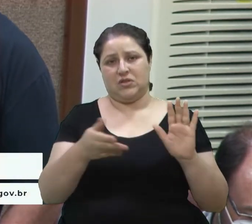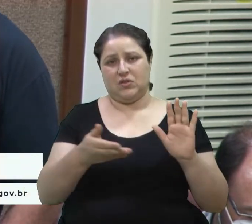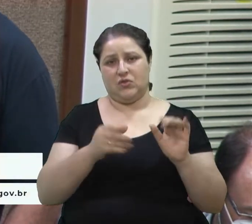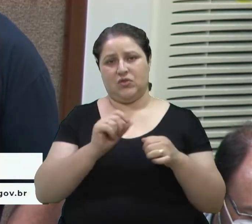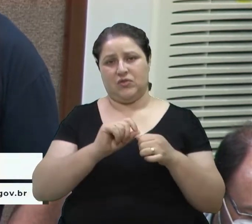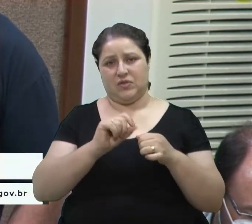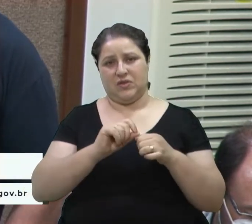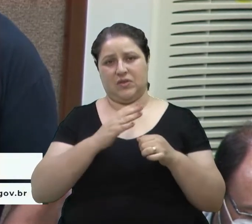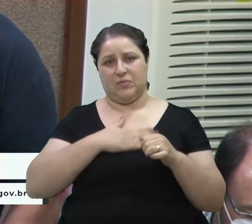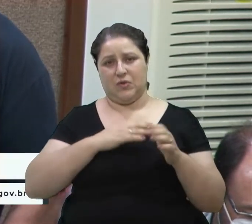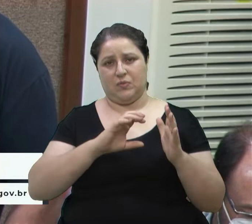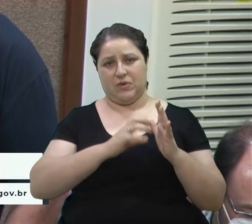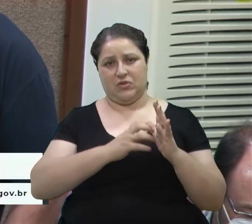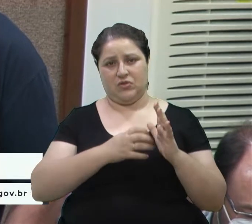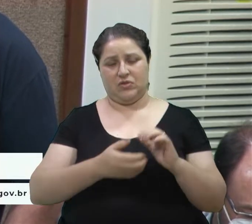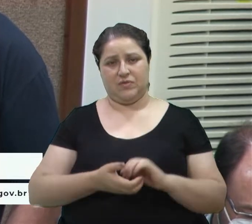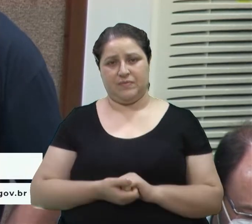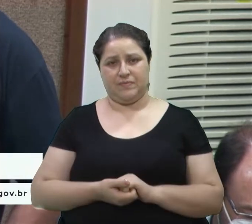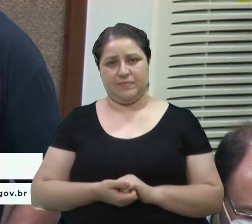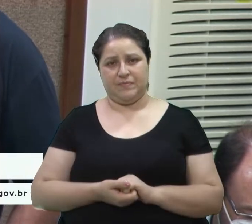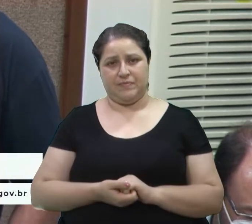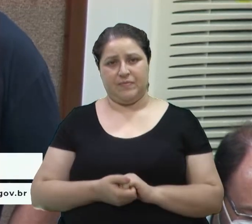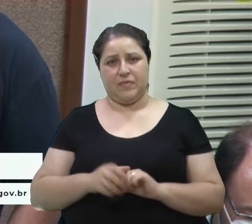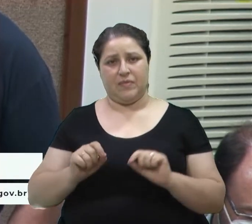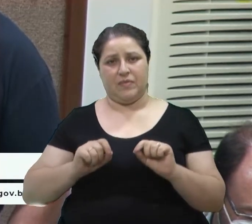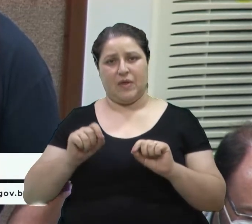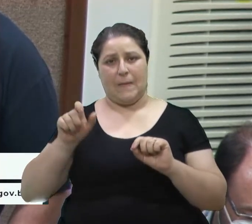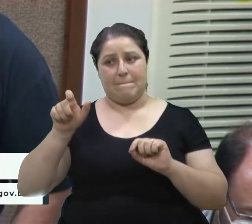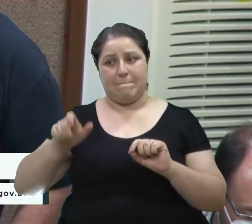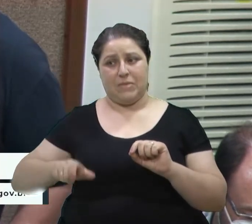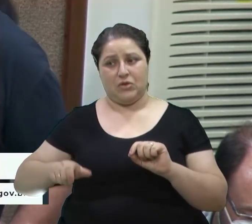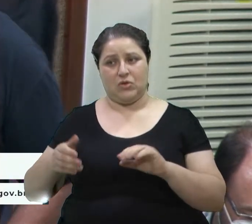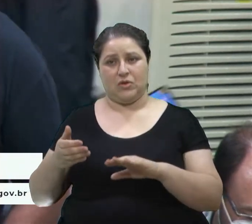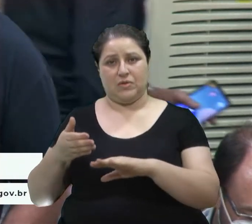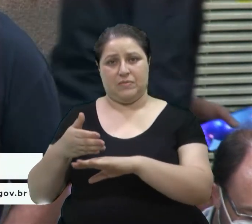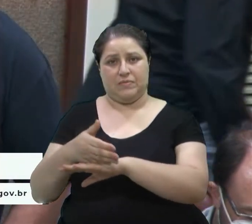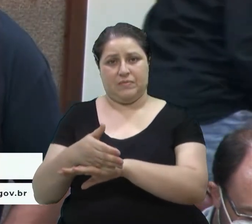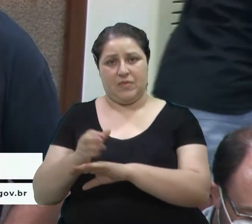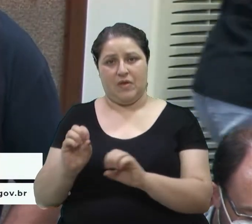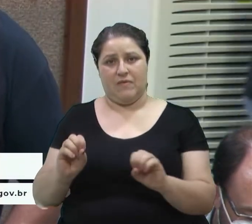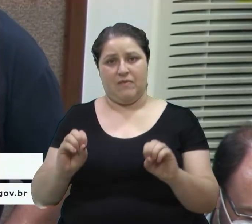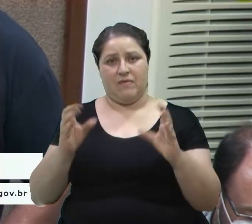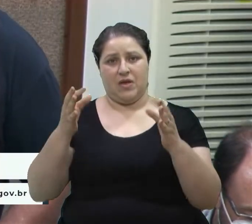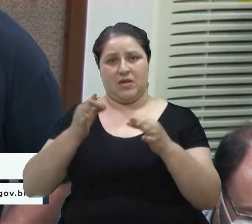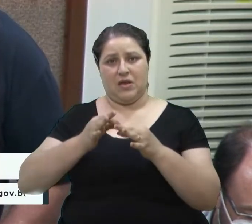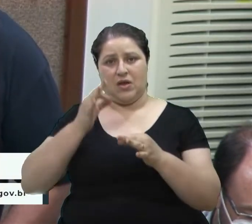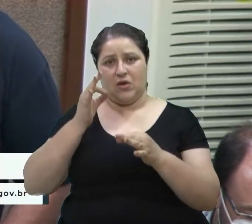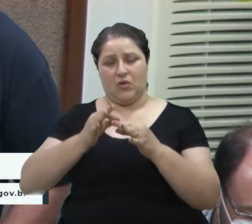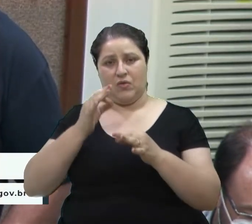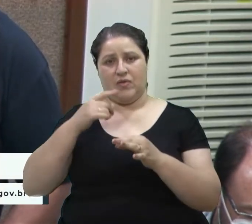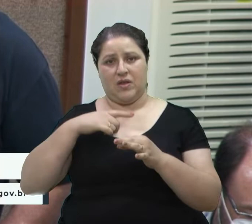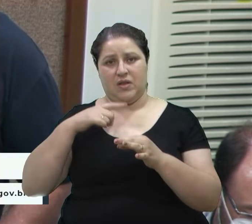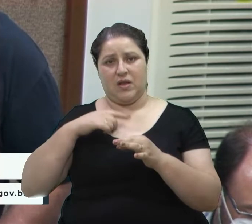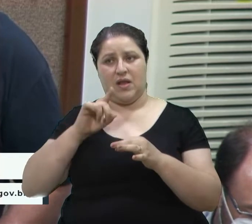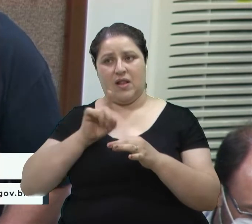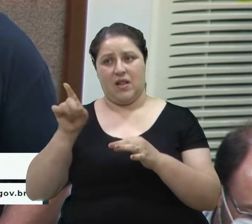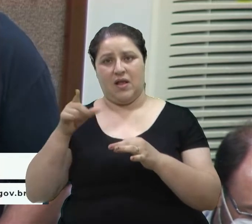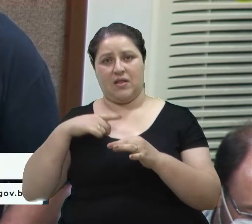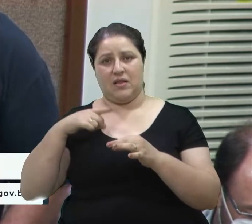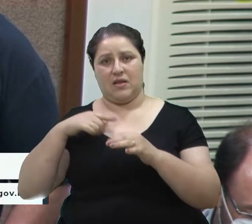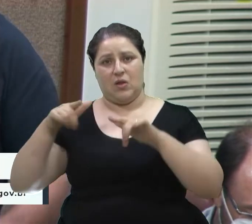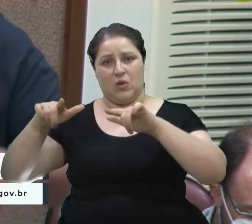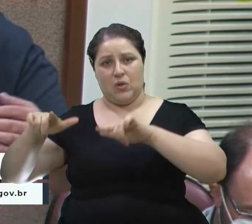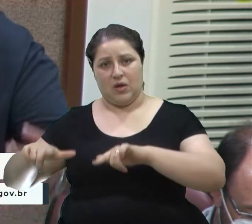sobre as pessoas que vão na festa da UPA, né, que tem um ponto de vacinação para as pessoas lá.